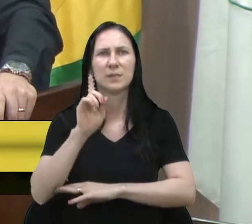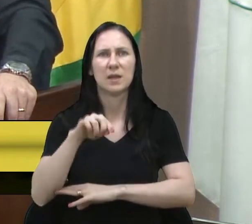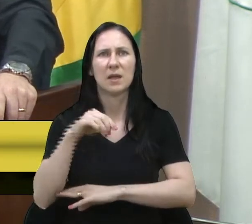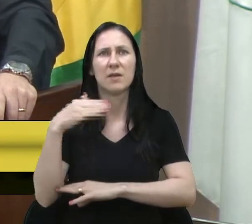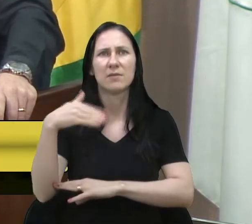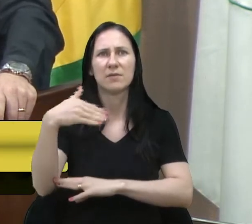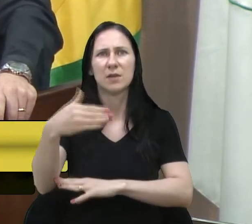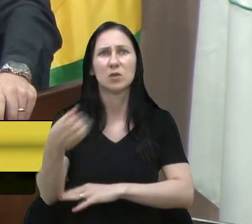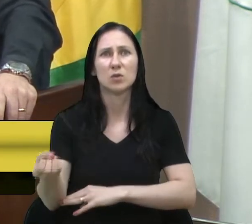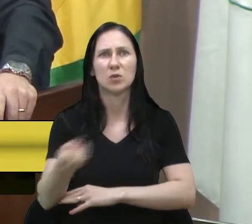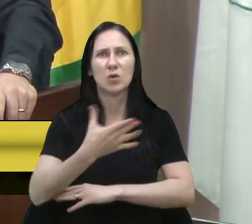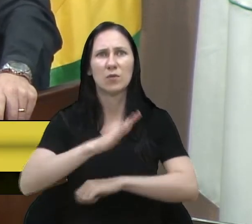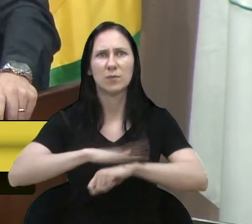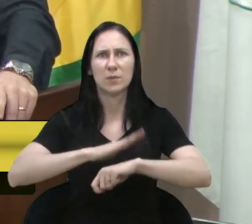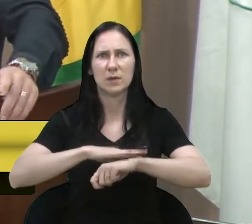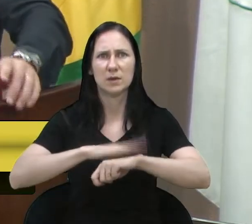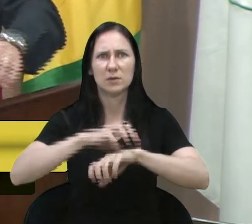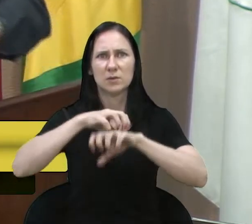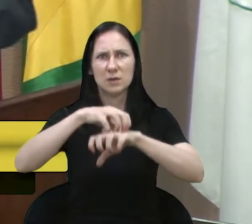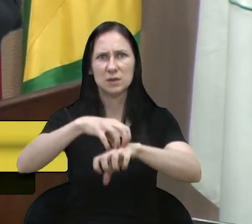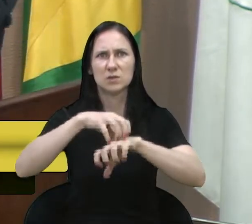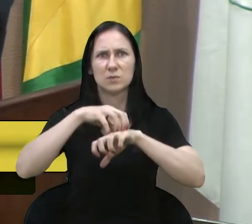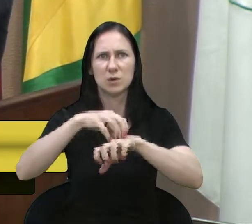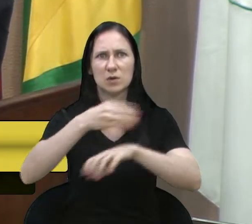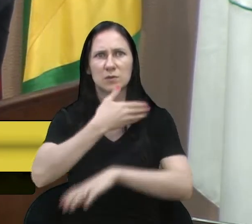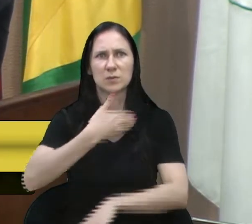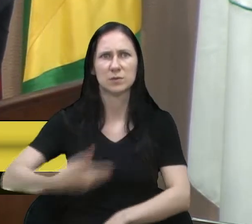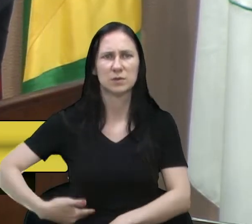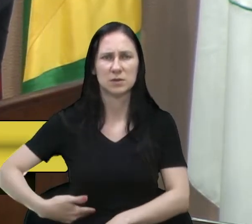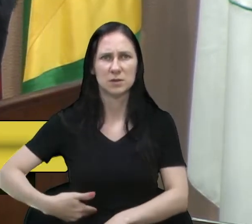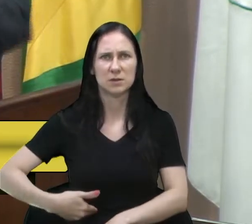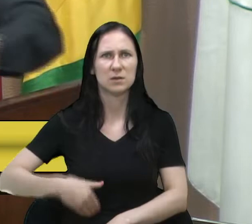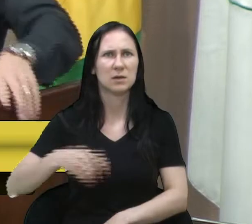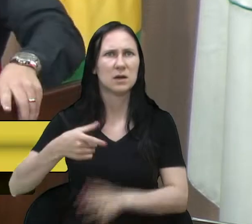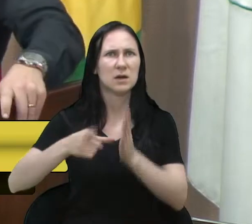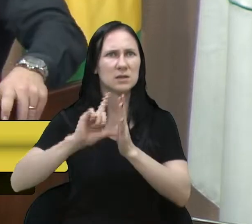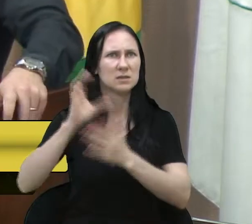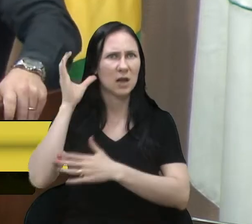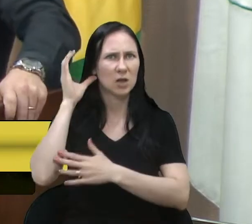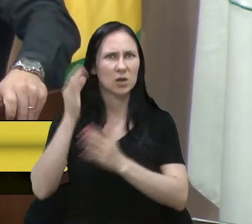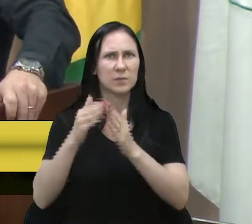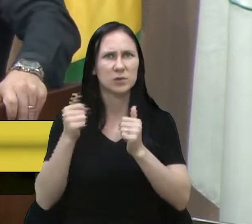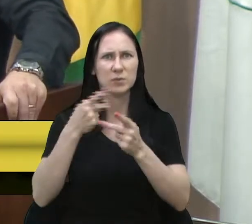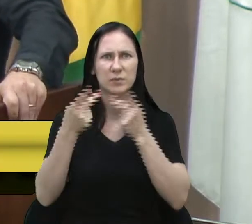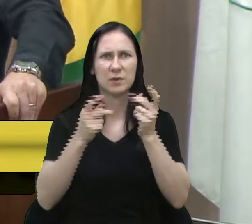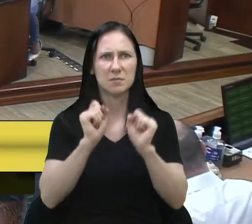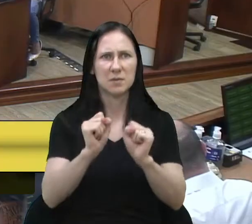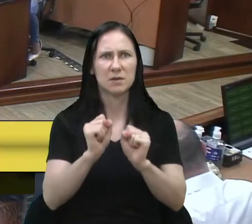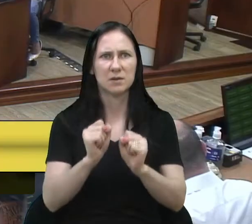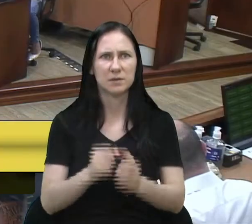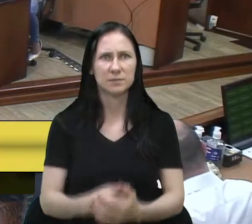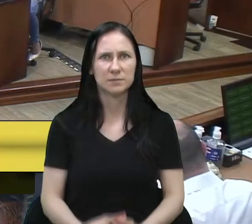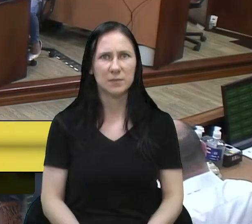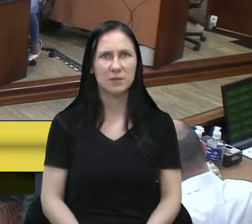novo momento do transporte público. Alguém me pediu antes do Cadore ou foi? Cadore? Vereador Cadore, sua parte.